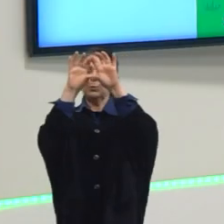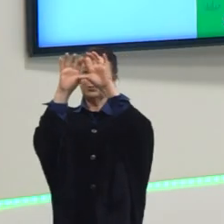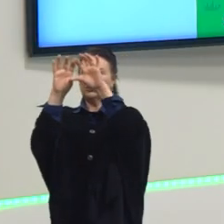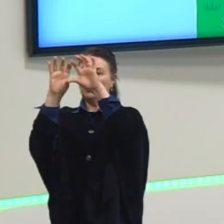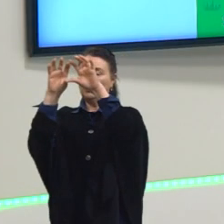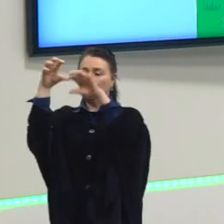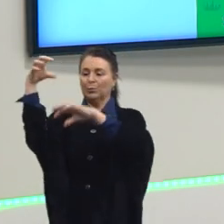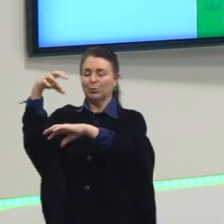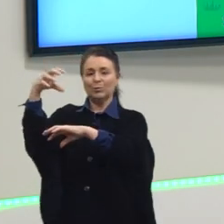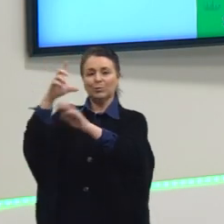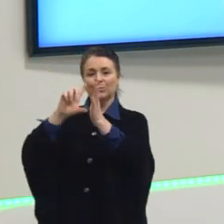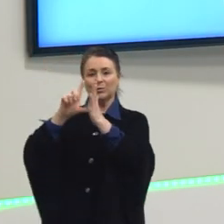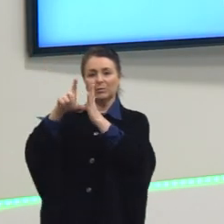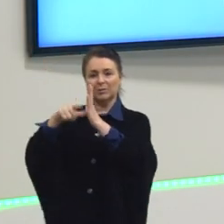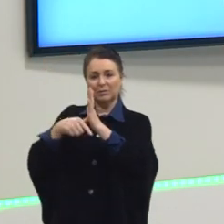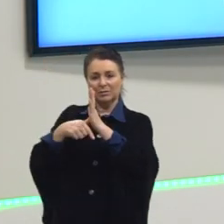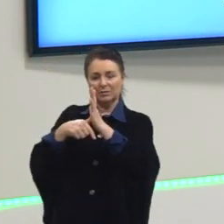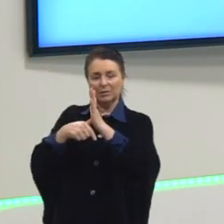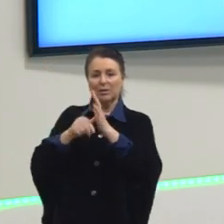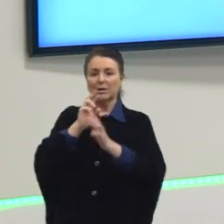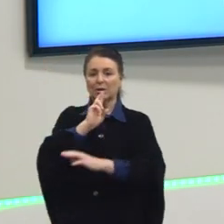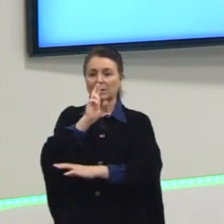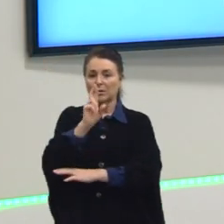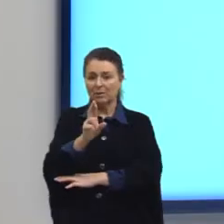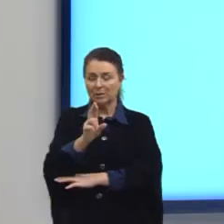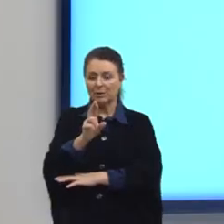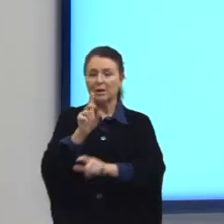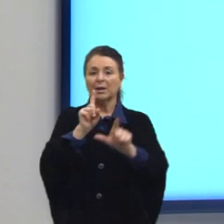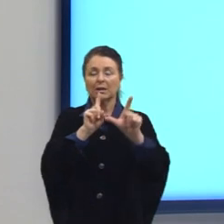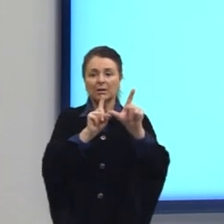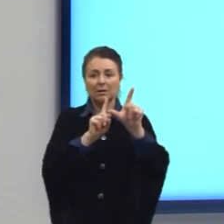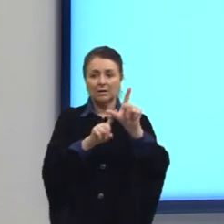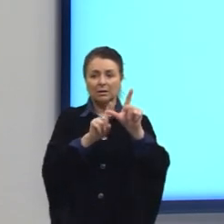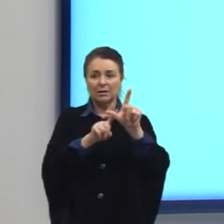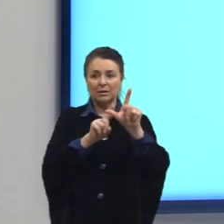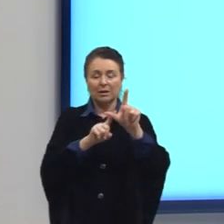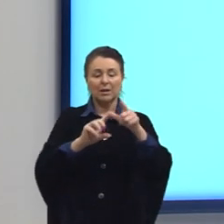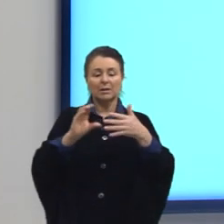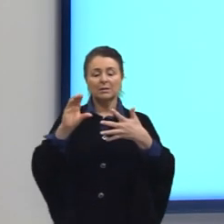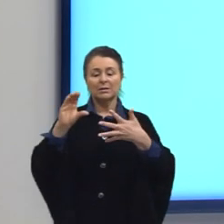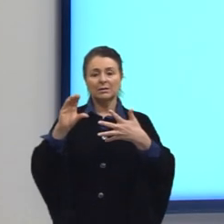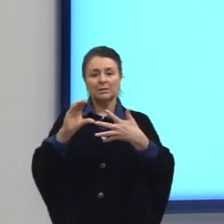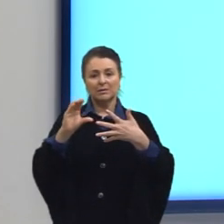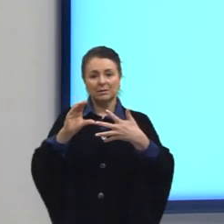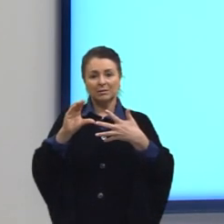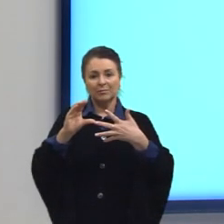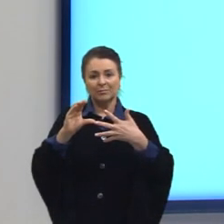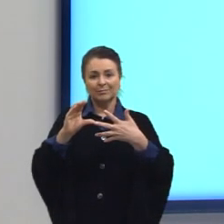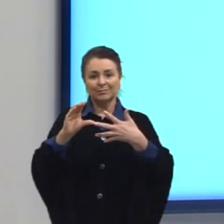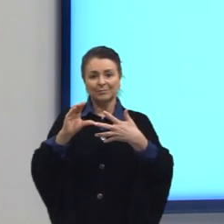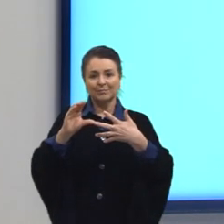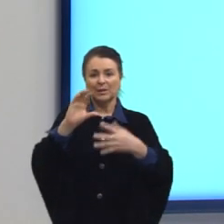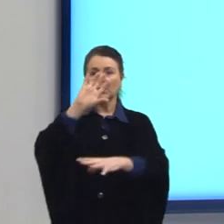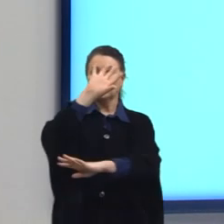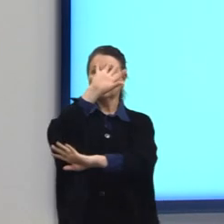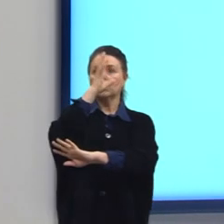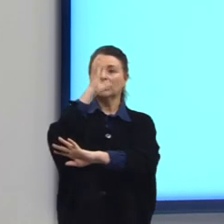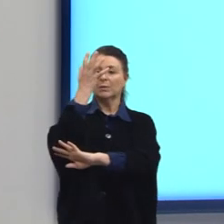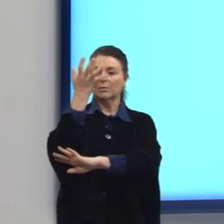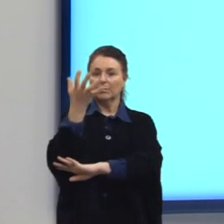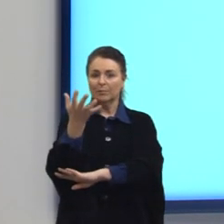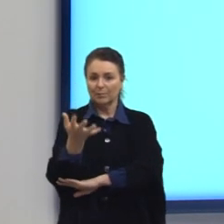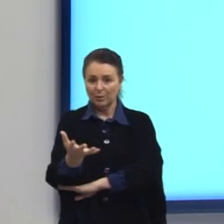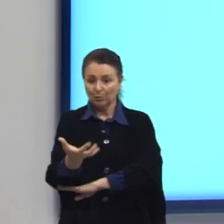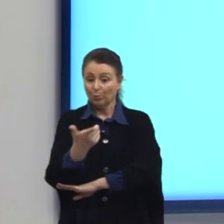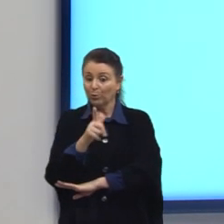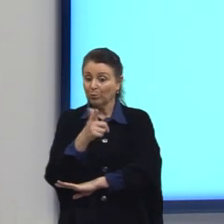Então, a resposta é a C. O desmatamento, quando tira, então, as árvores,